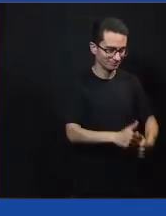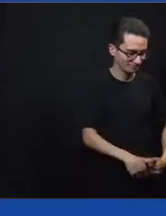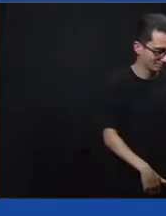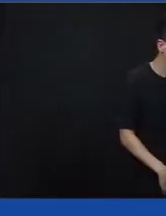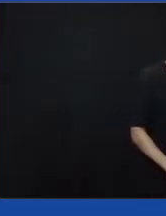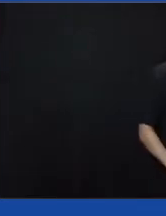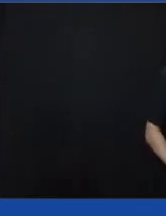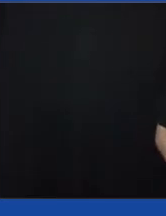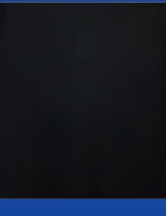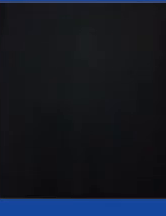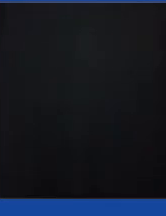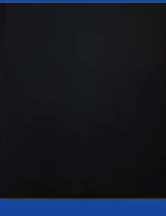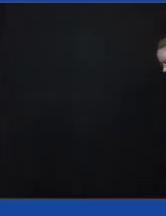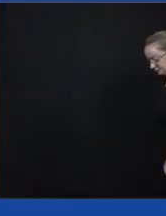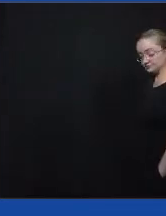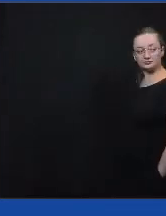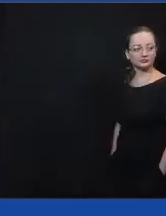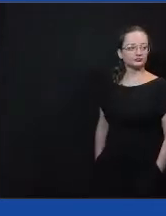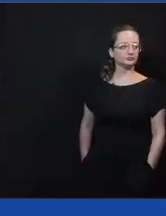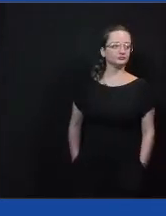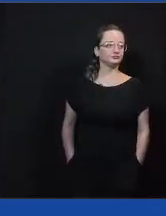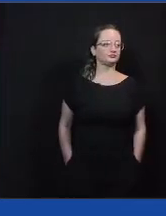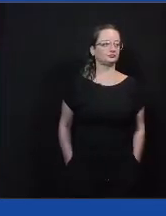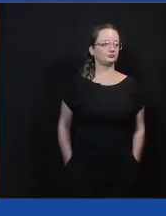Legal. Ó, Gabi, vai lá.